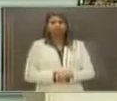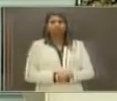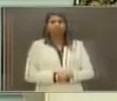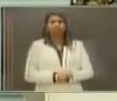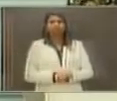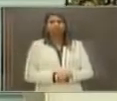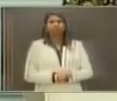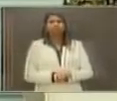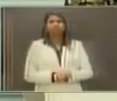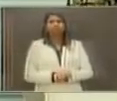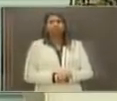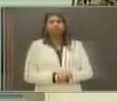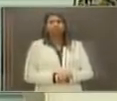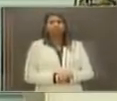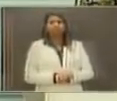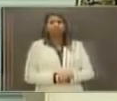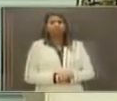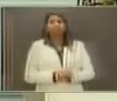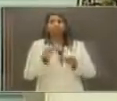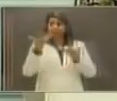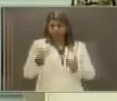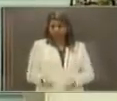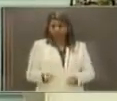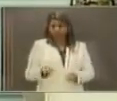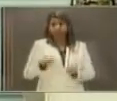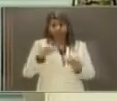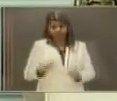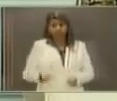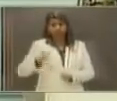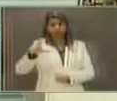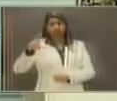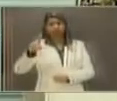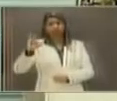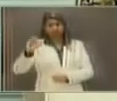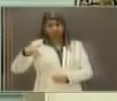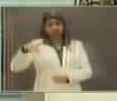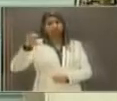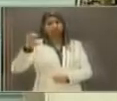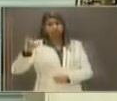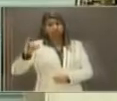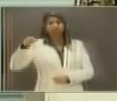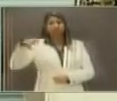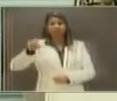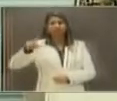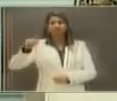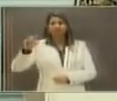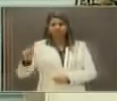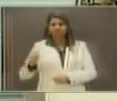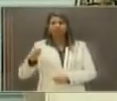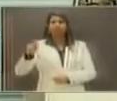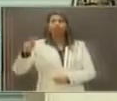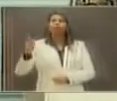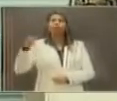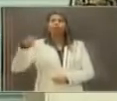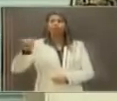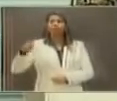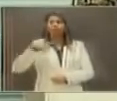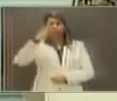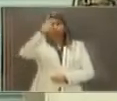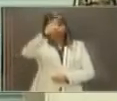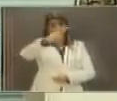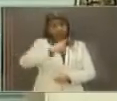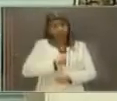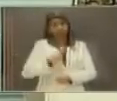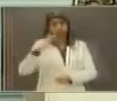eu sou a favor da criminalização da homofobia porque, primeiro, como cristã, eu sou a favor da